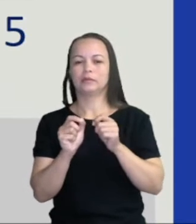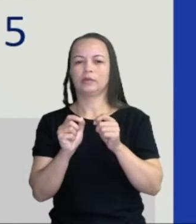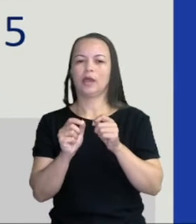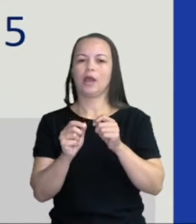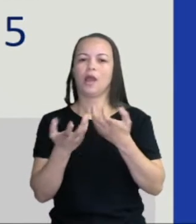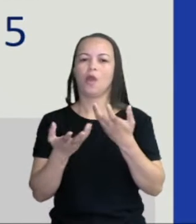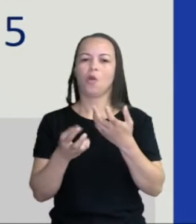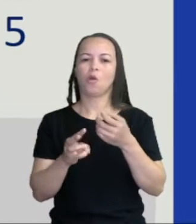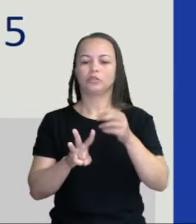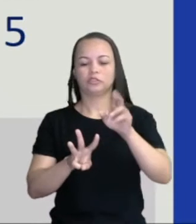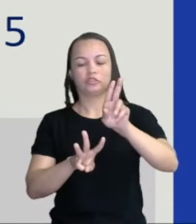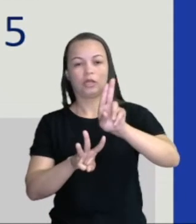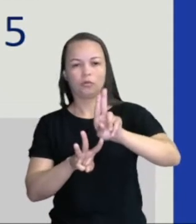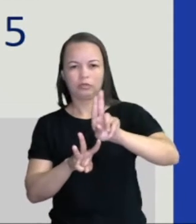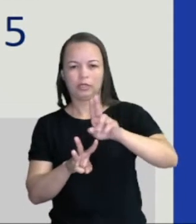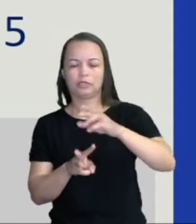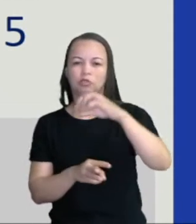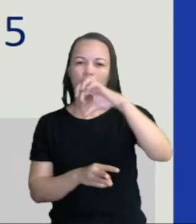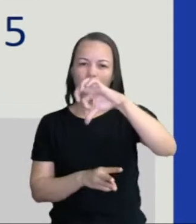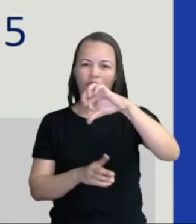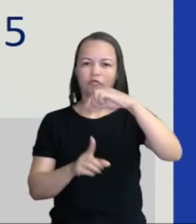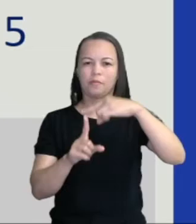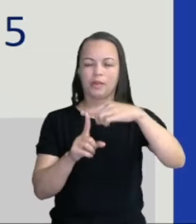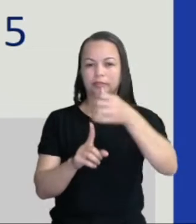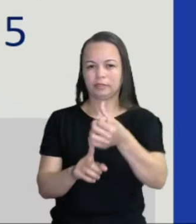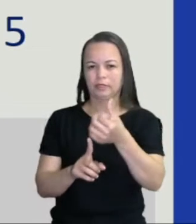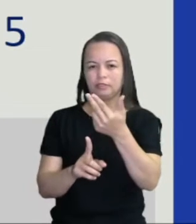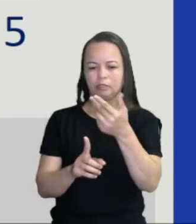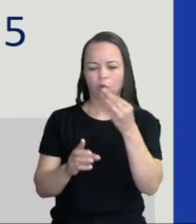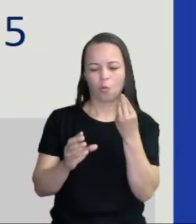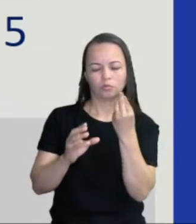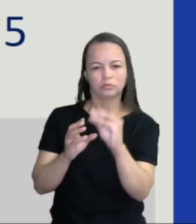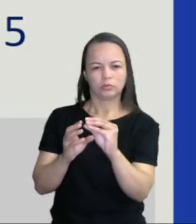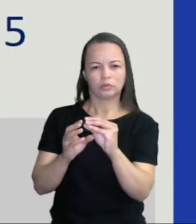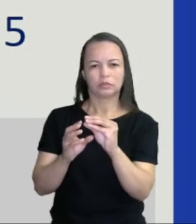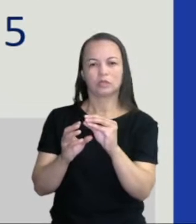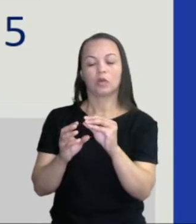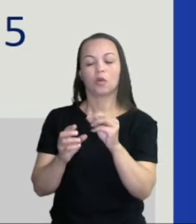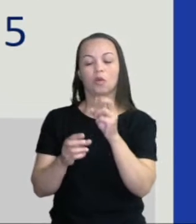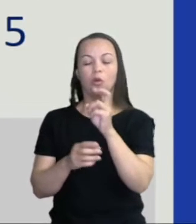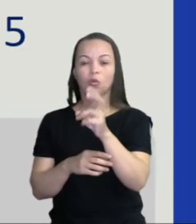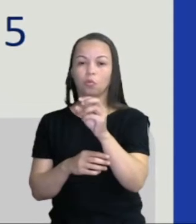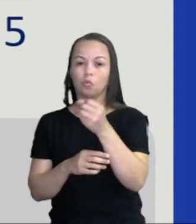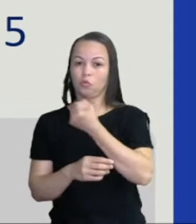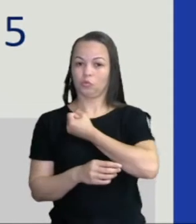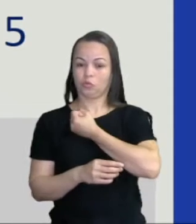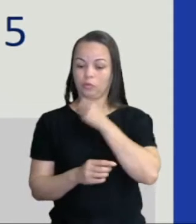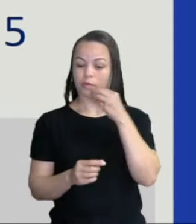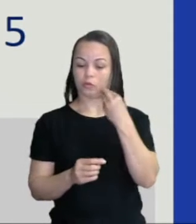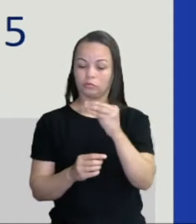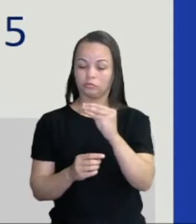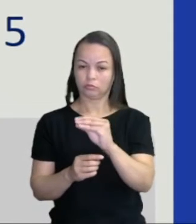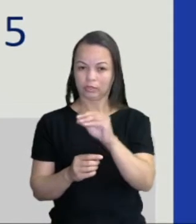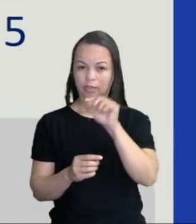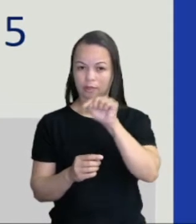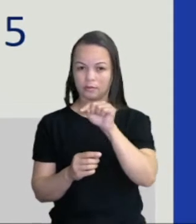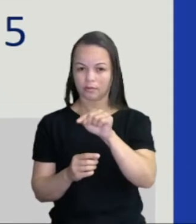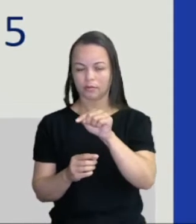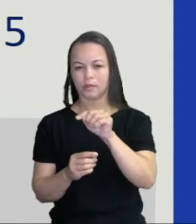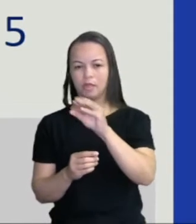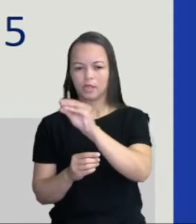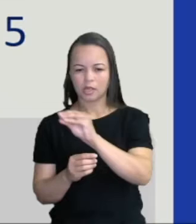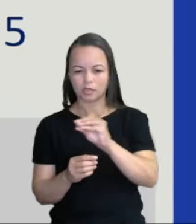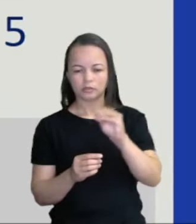das unidades. Então 9 mais 6, achei o resultado, coloco o algarismo que representa a ordem das